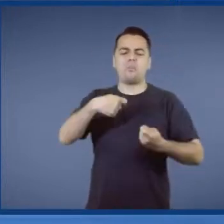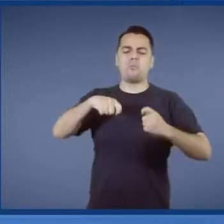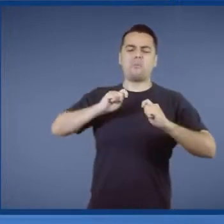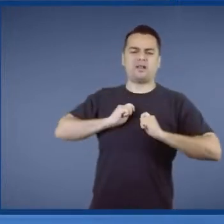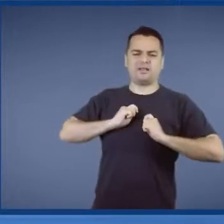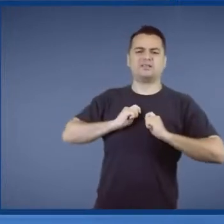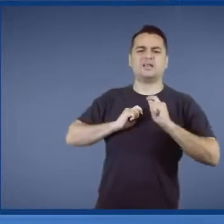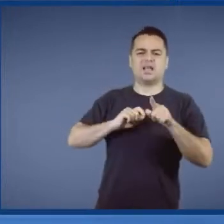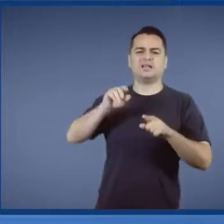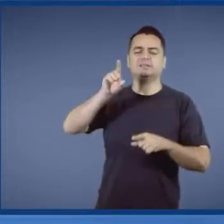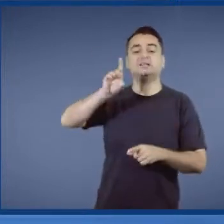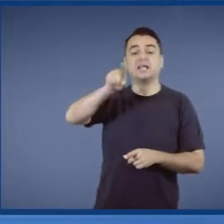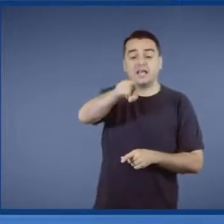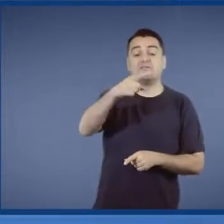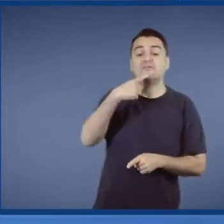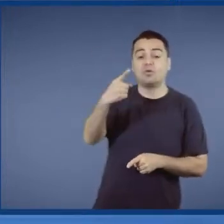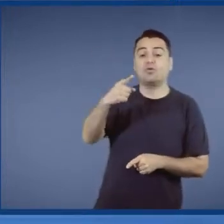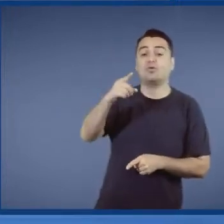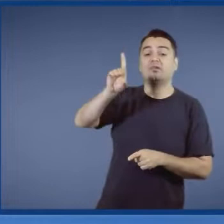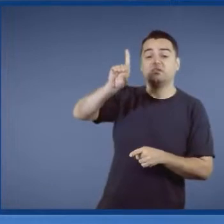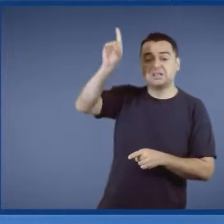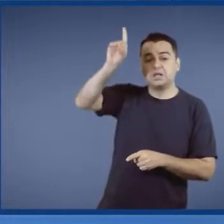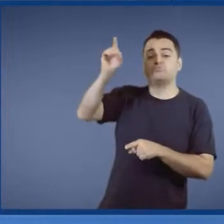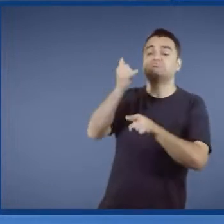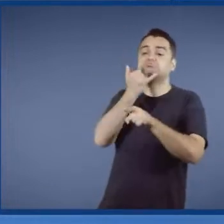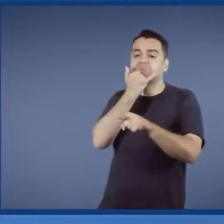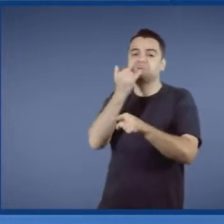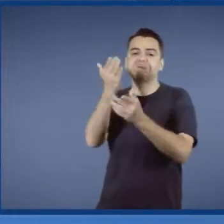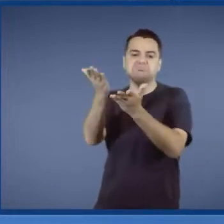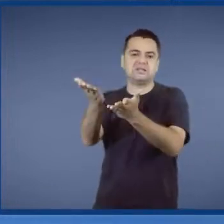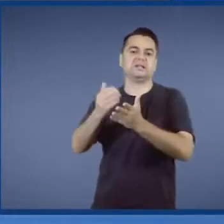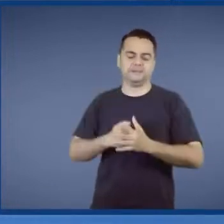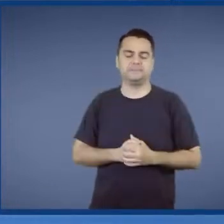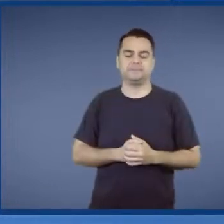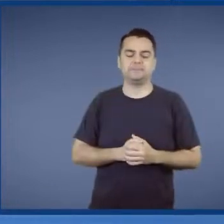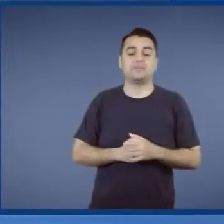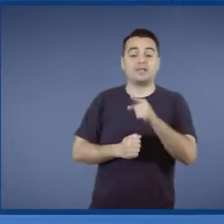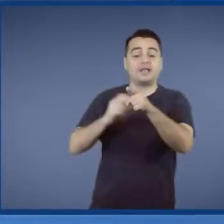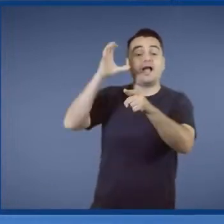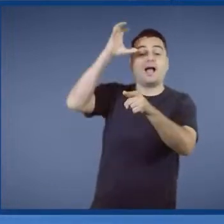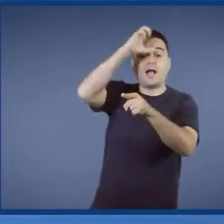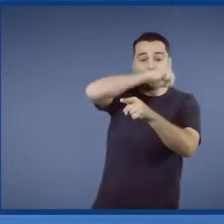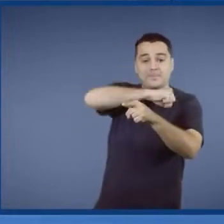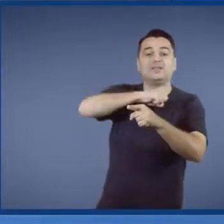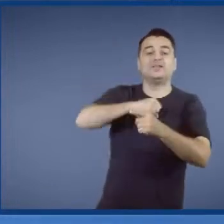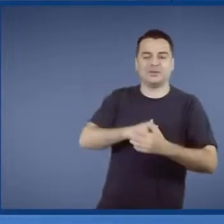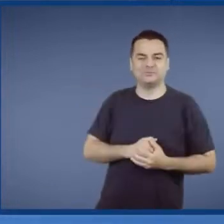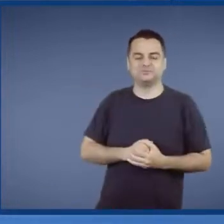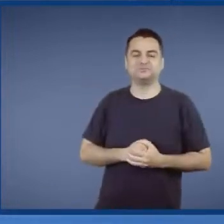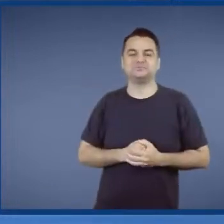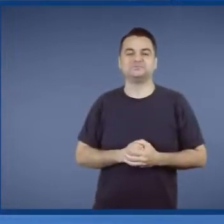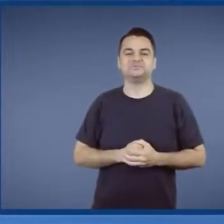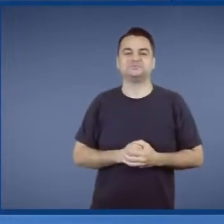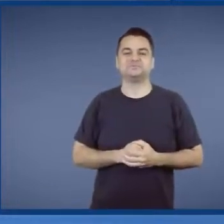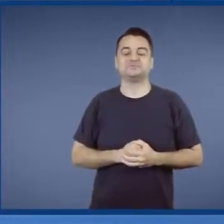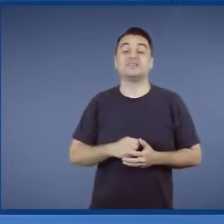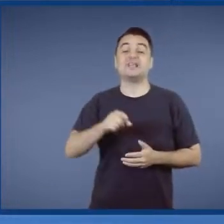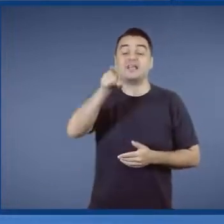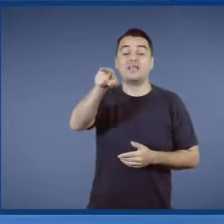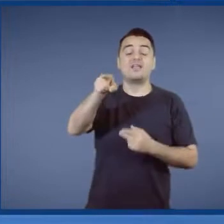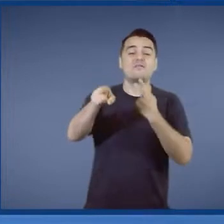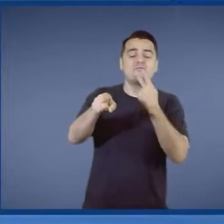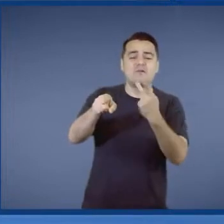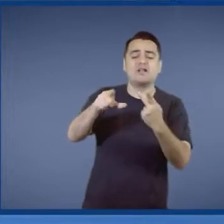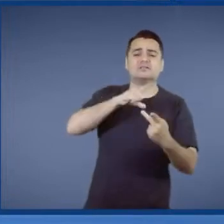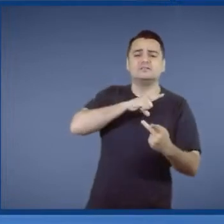Vem da misericórdia. Deus é misericordioso conosco. E aí eu aprendi isso. E isso tem sido muito valioso para mim. Eu tenho levado esse